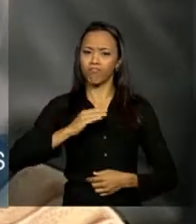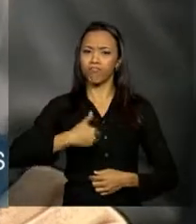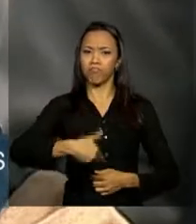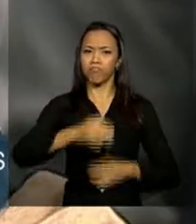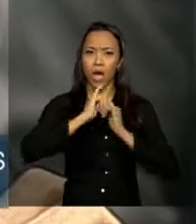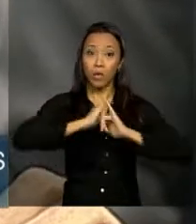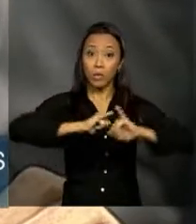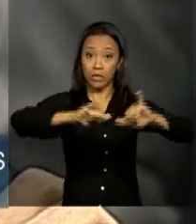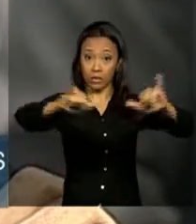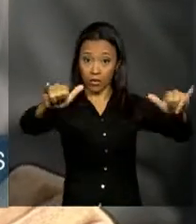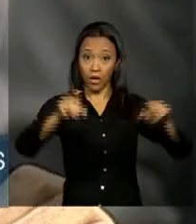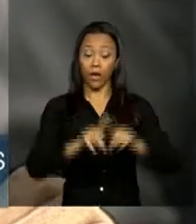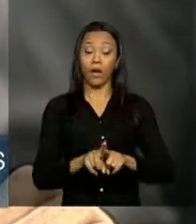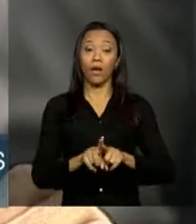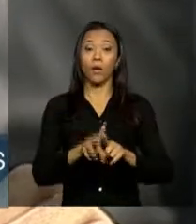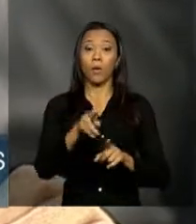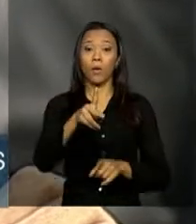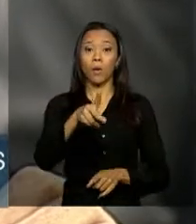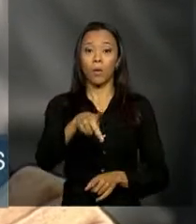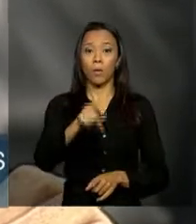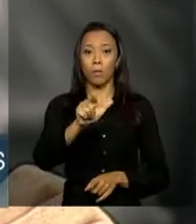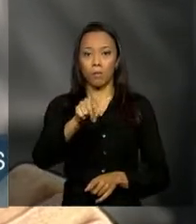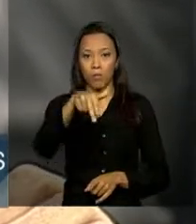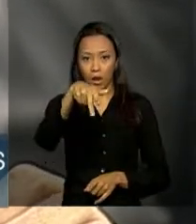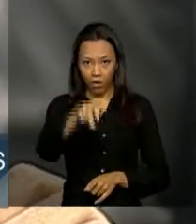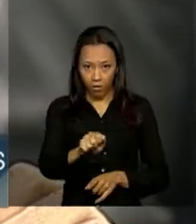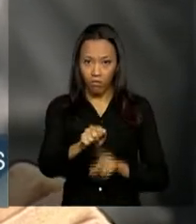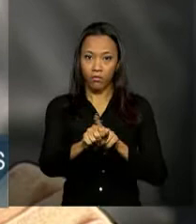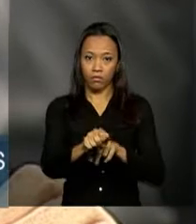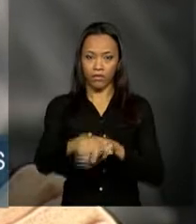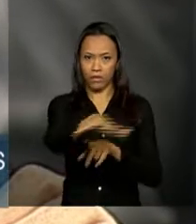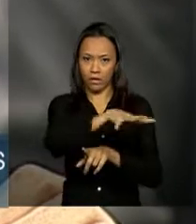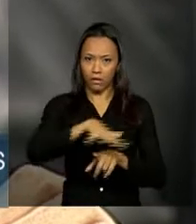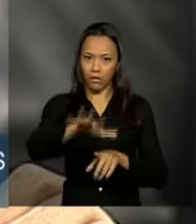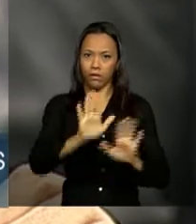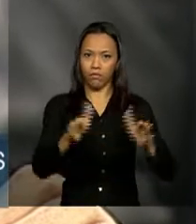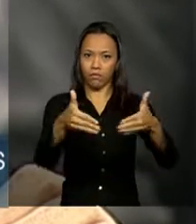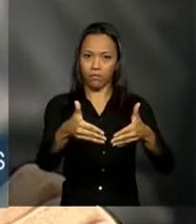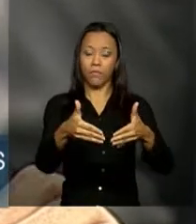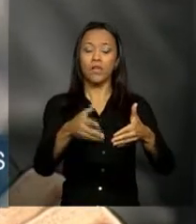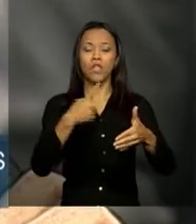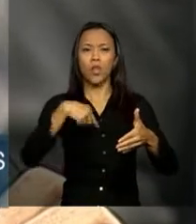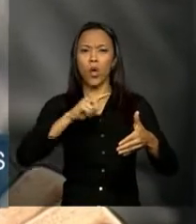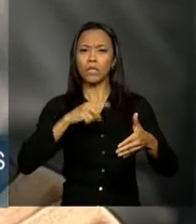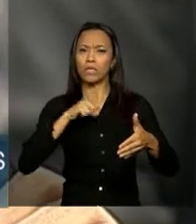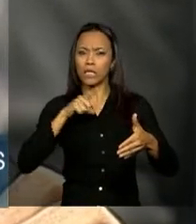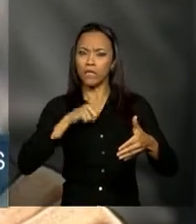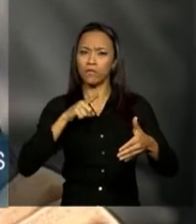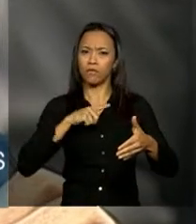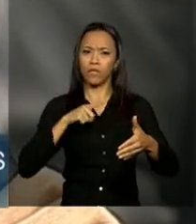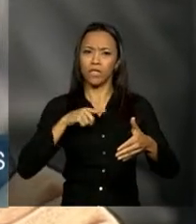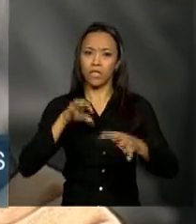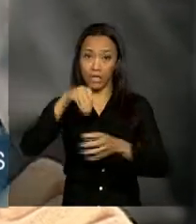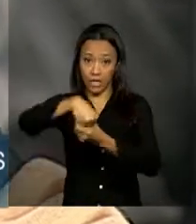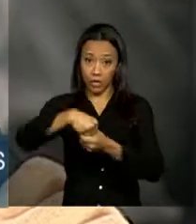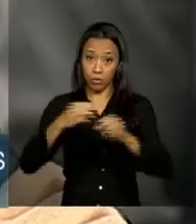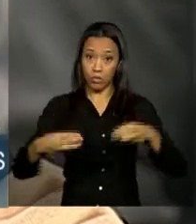exportação, que está sob o comando da sua pasta. E, na semana passada, nós vimos aí o movimento do Ministério da Fazenda